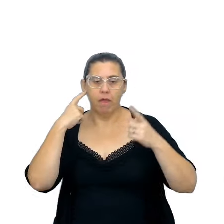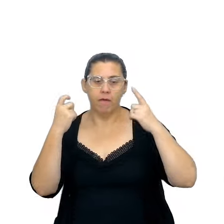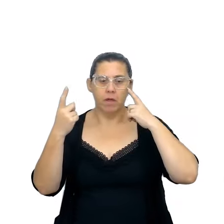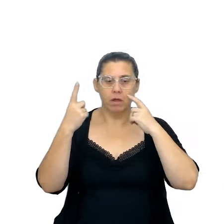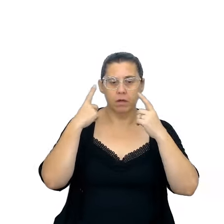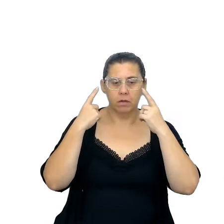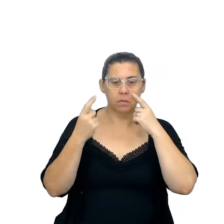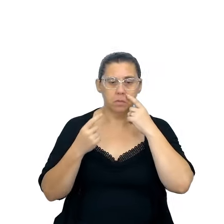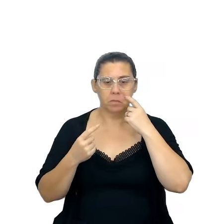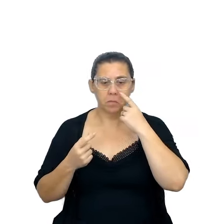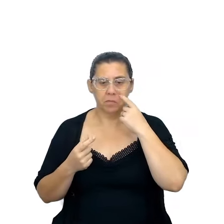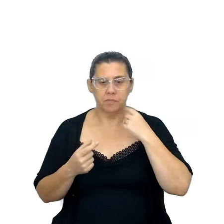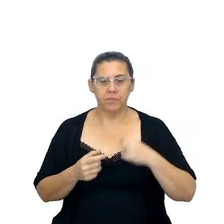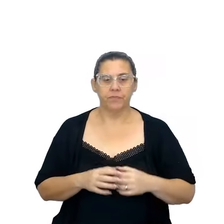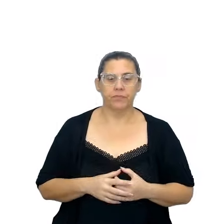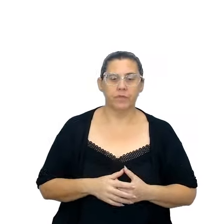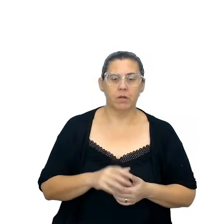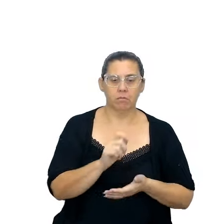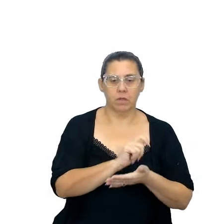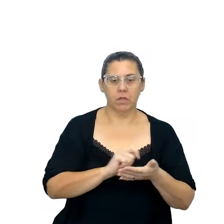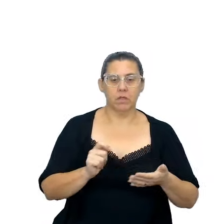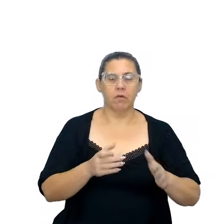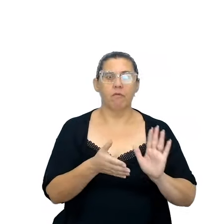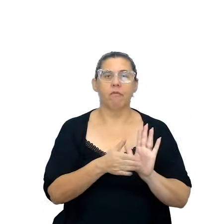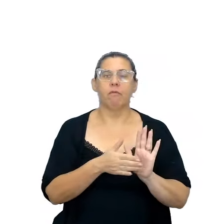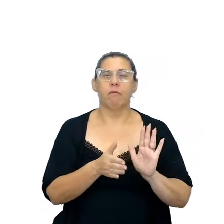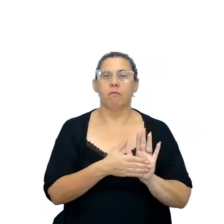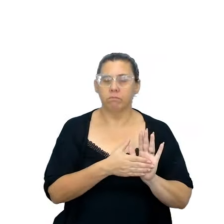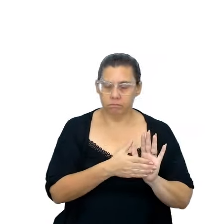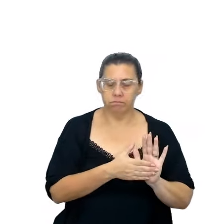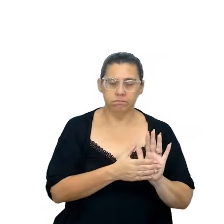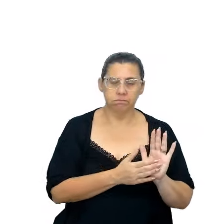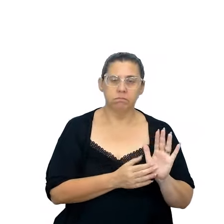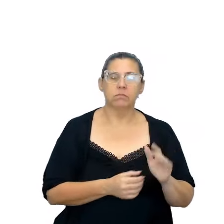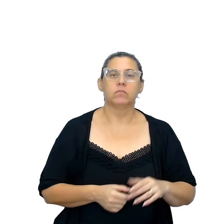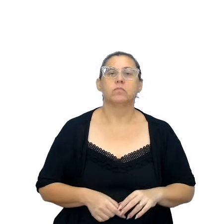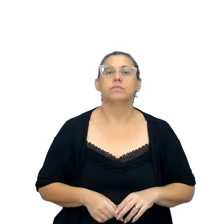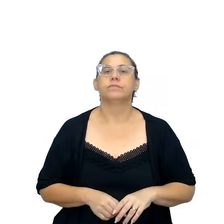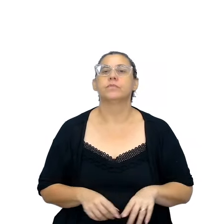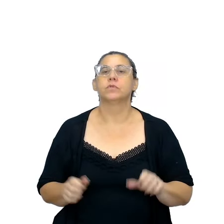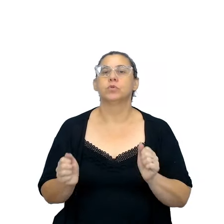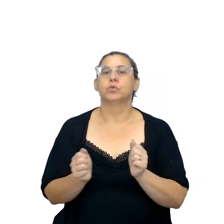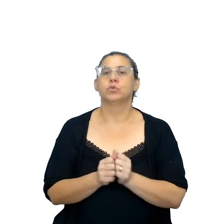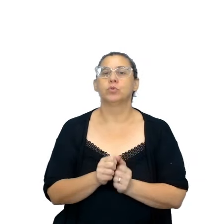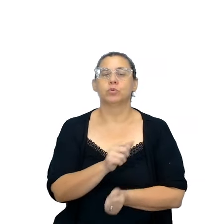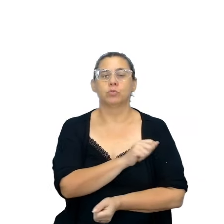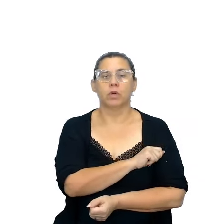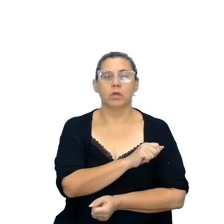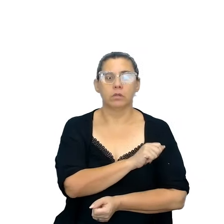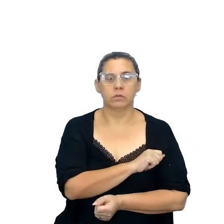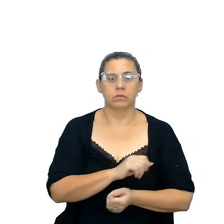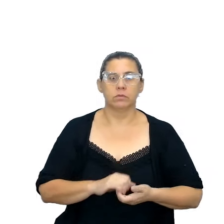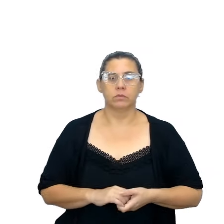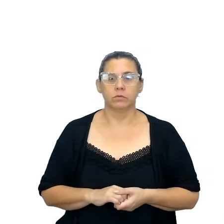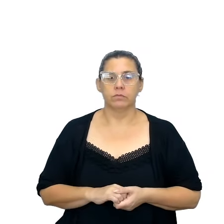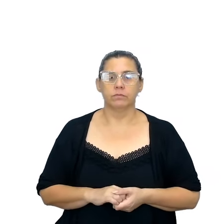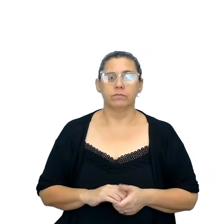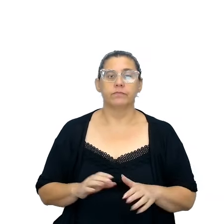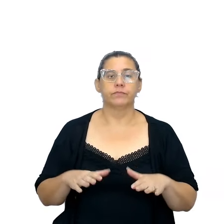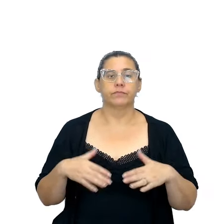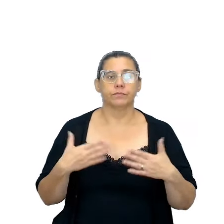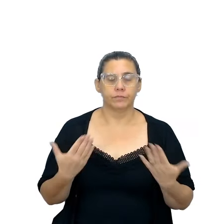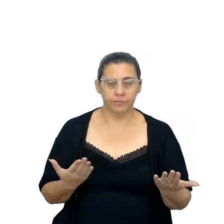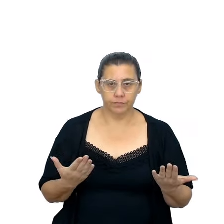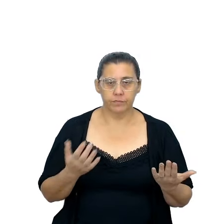transversalidade da escrita, promovendo a interação e a integração entre estudantes e vice-versa. Estamos, então,